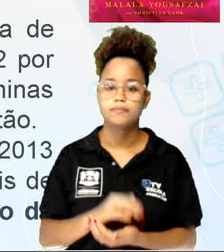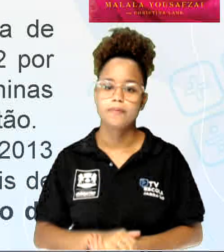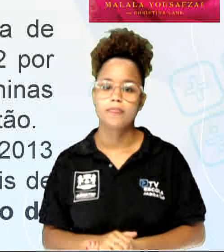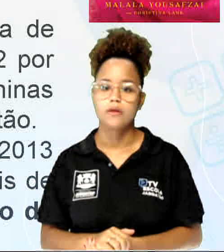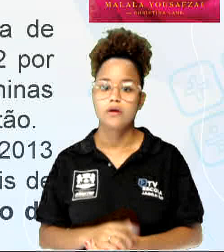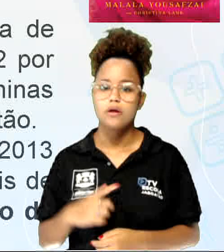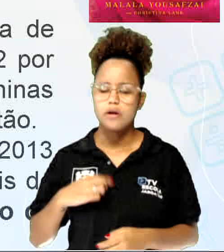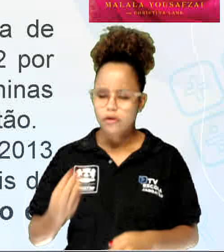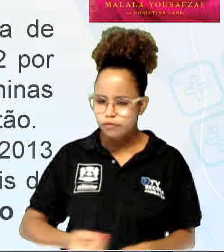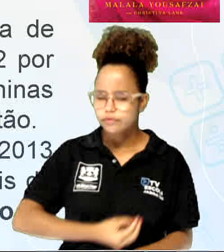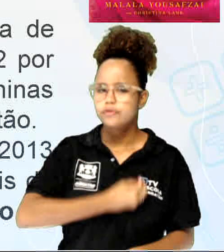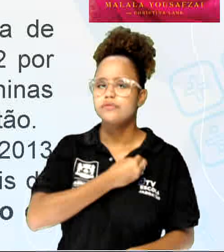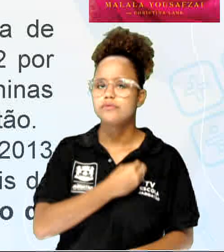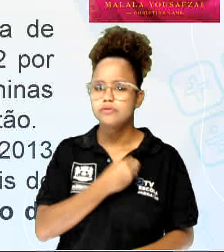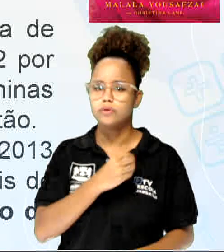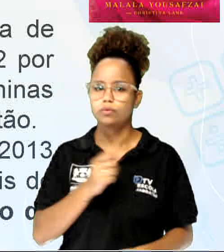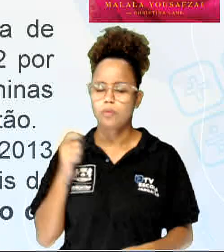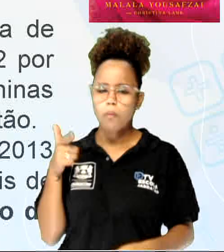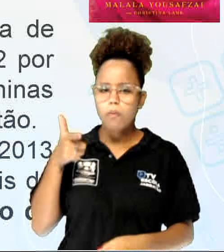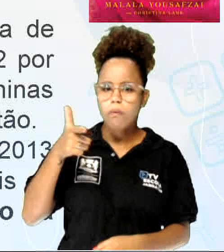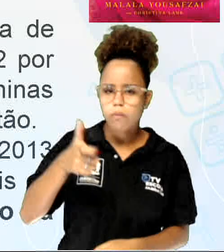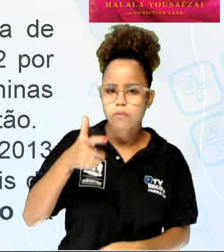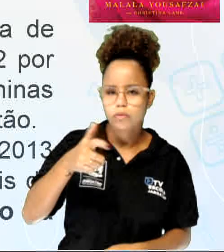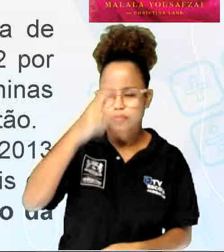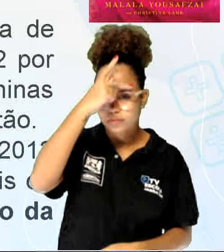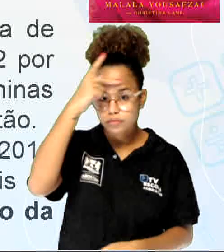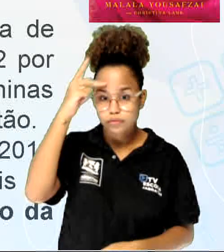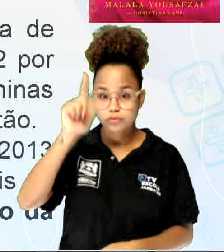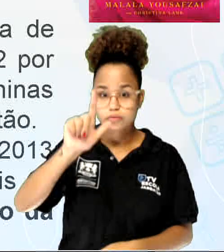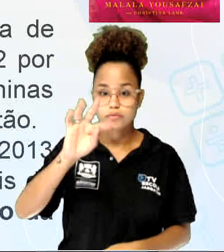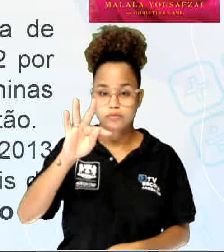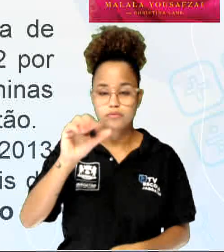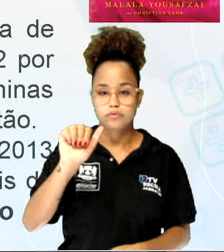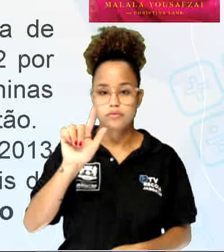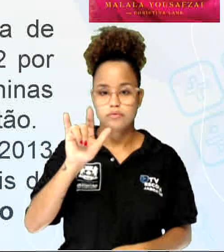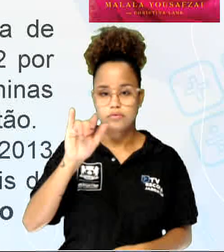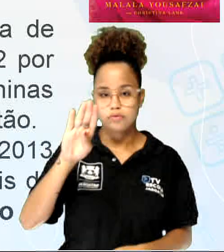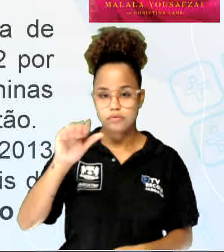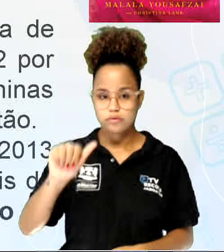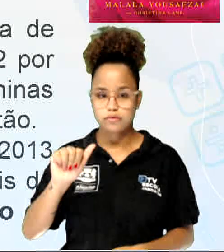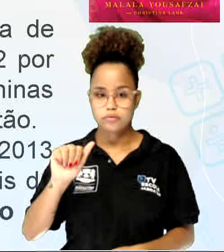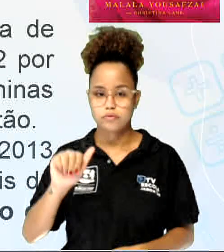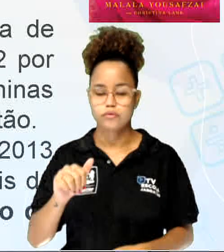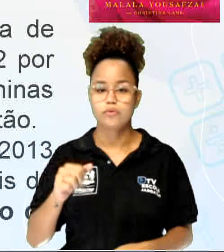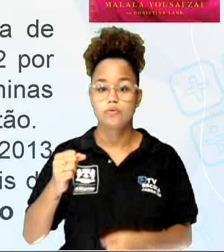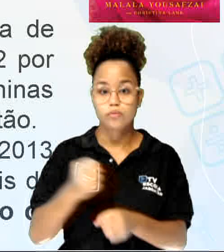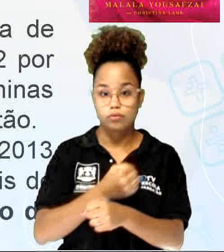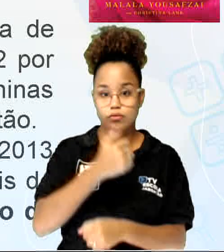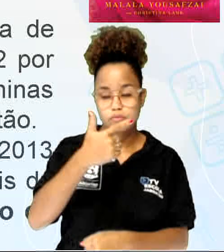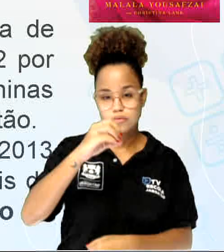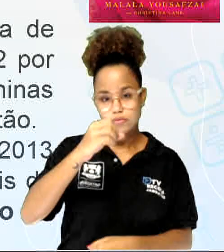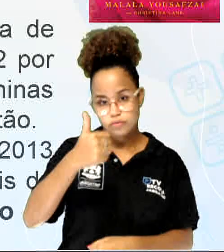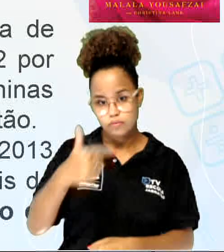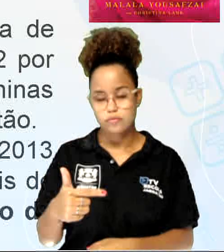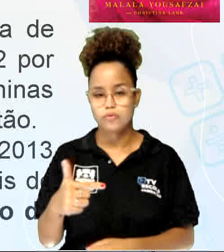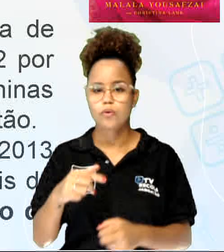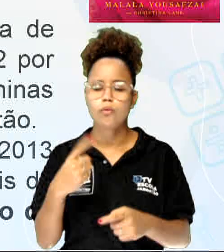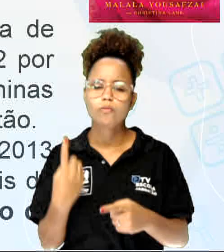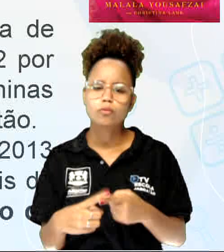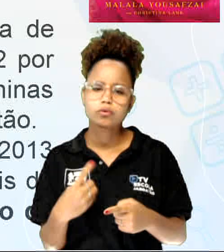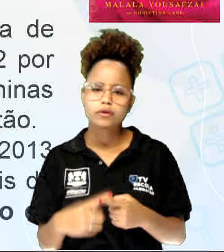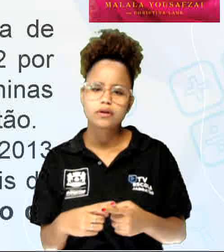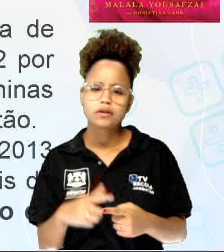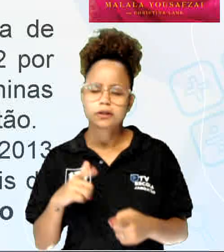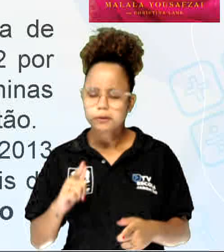tentativa de assassinato dos talibãs da ala extremista em 2012 por conta de sua